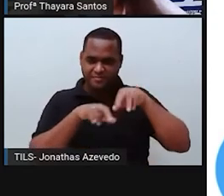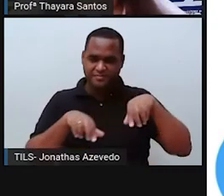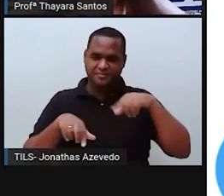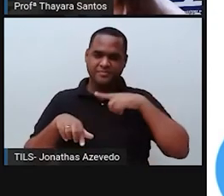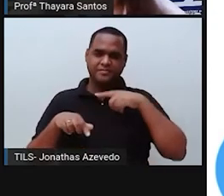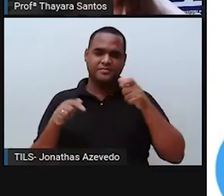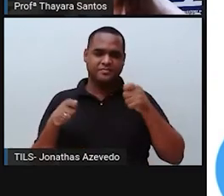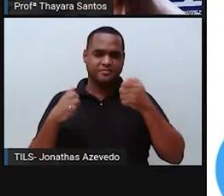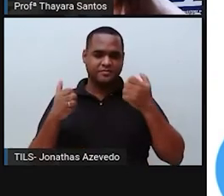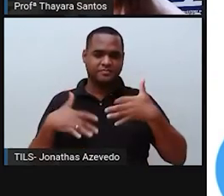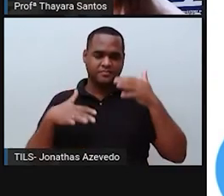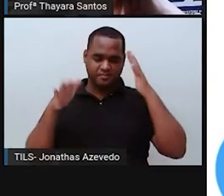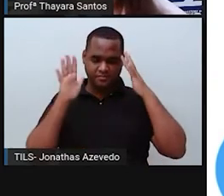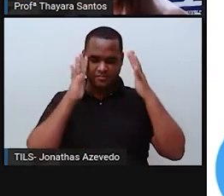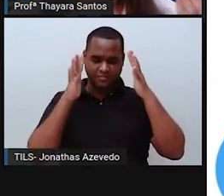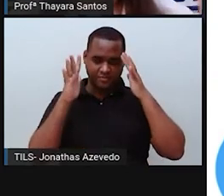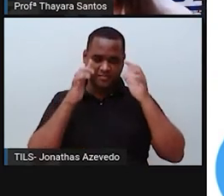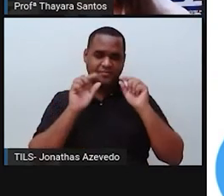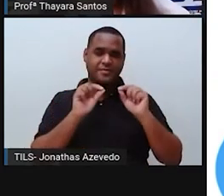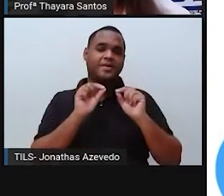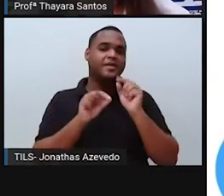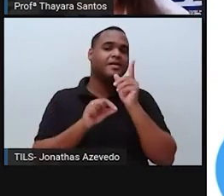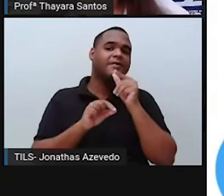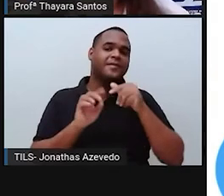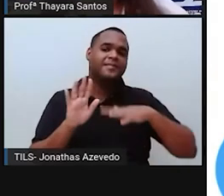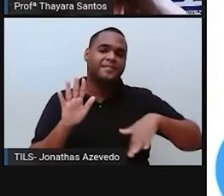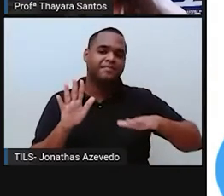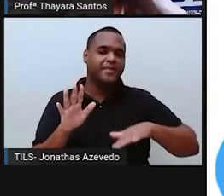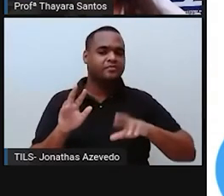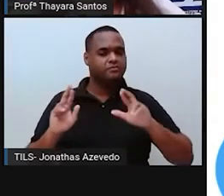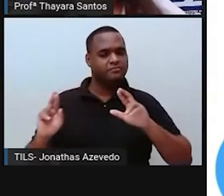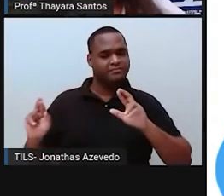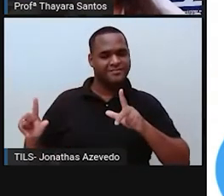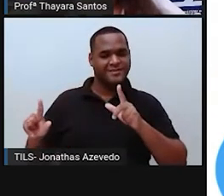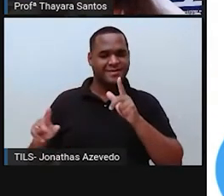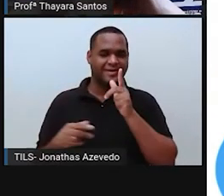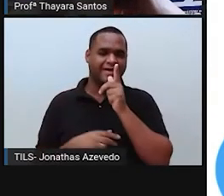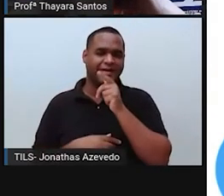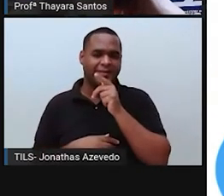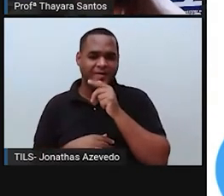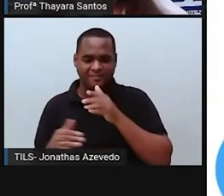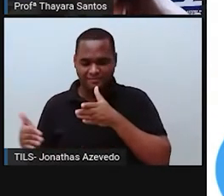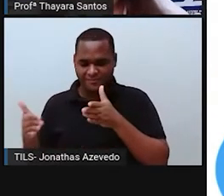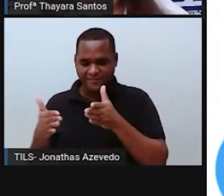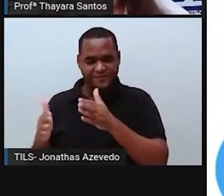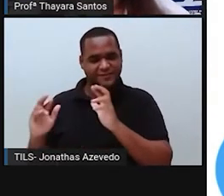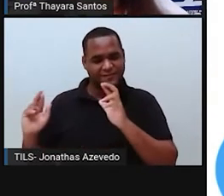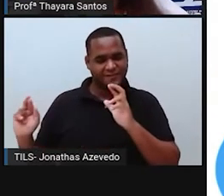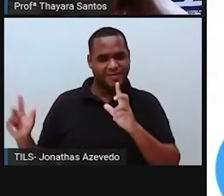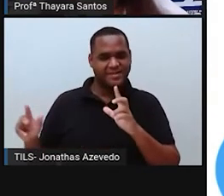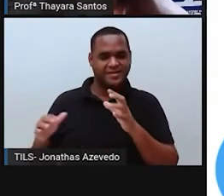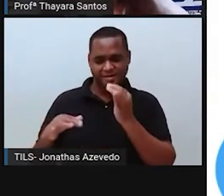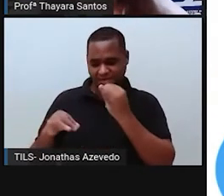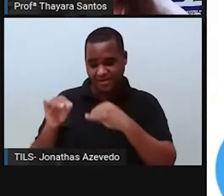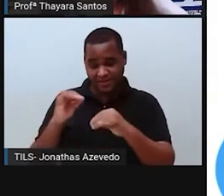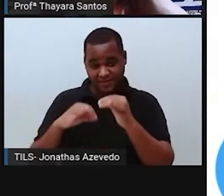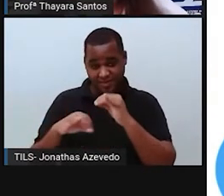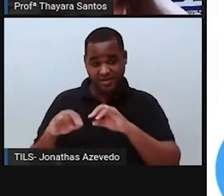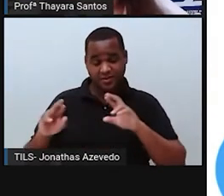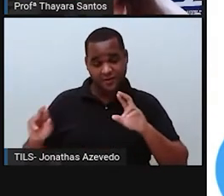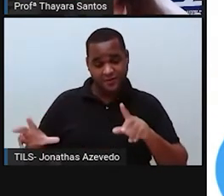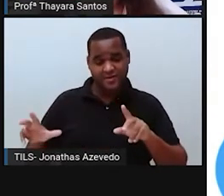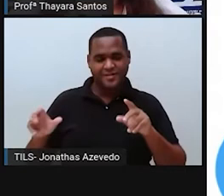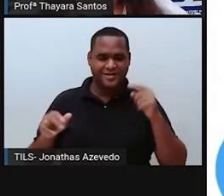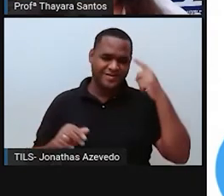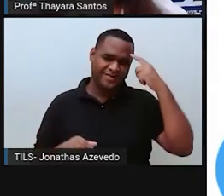seguinte, a água do mar é diferente da água que a gente encontra no rio. Tem composição química diferente,